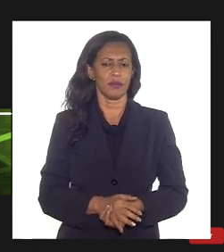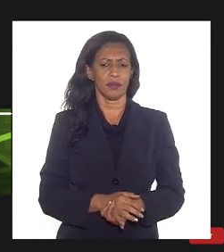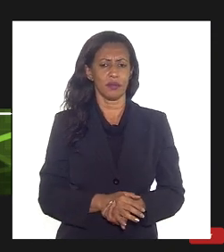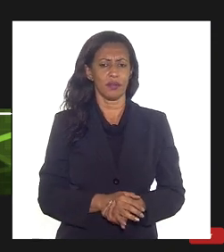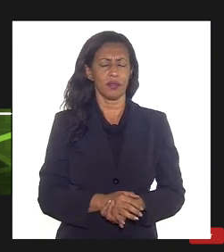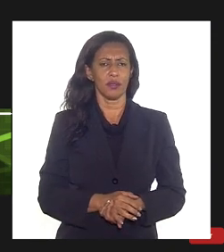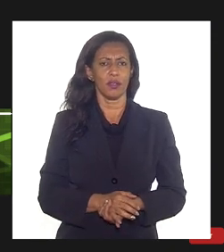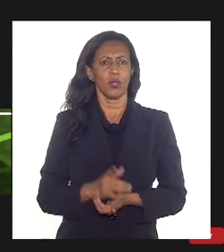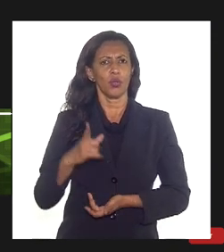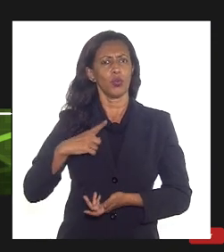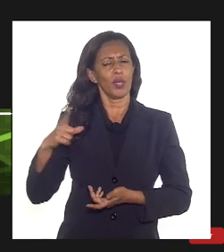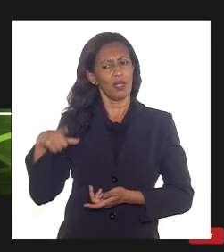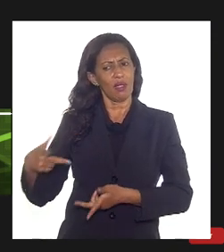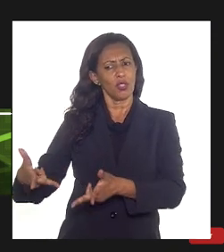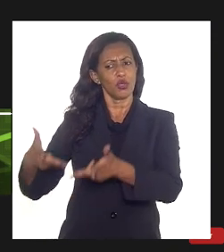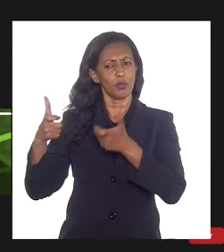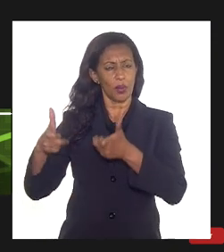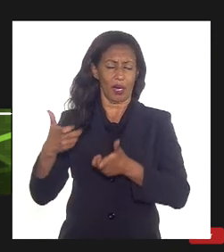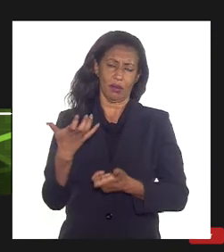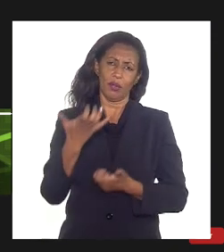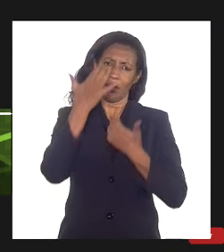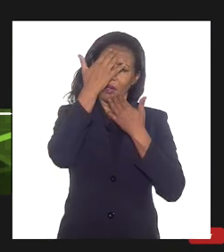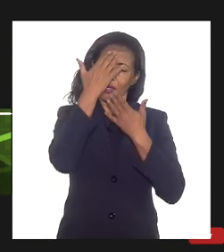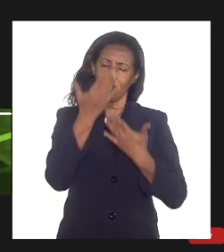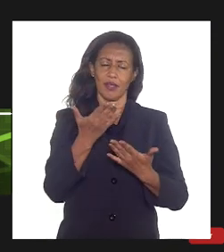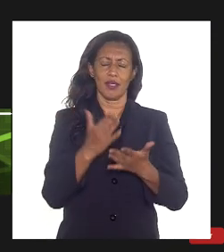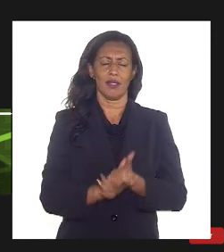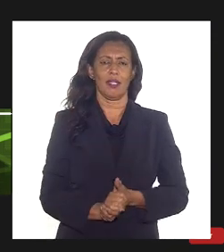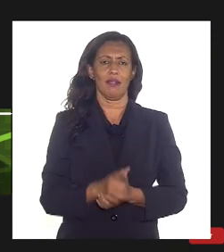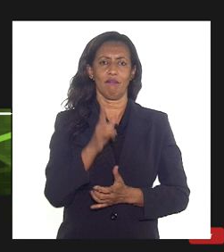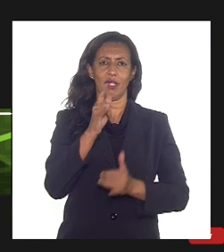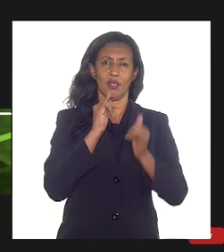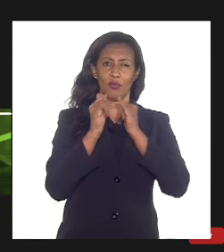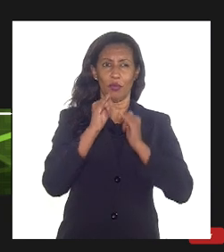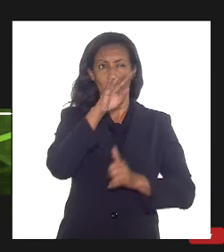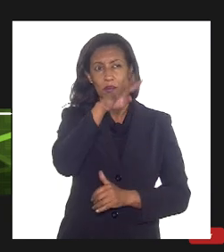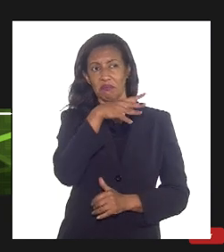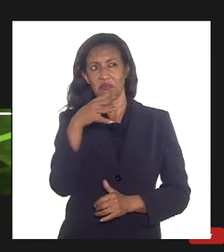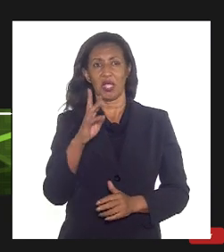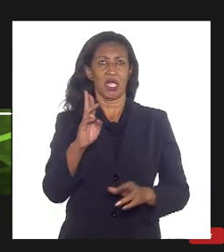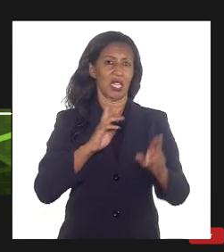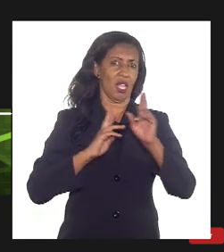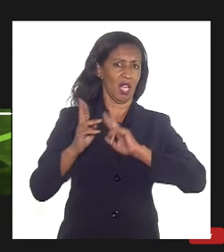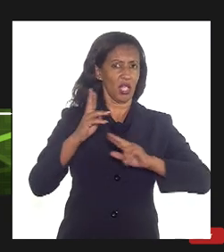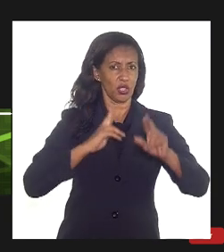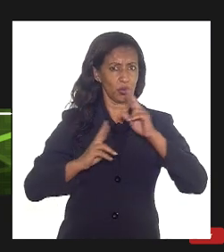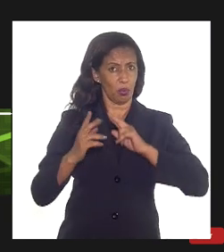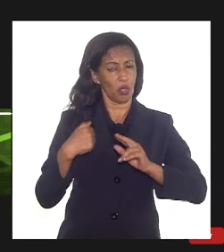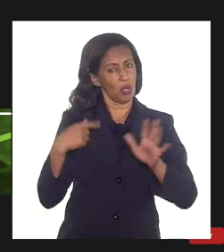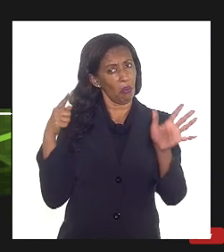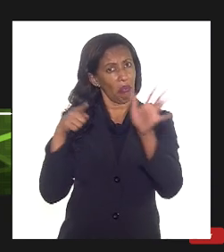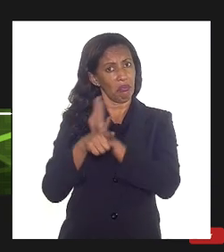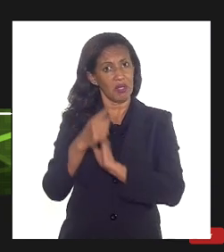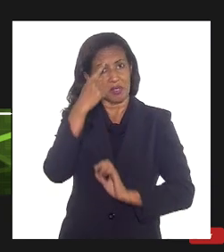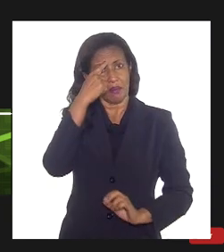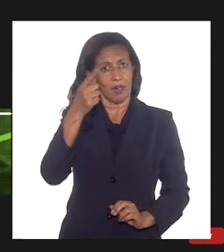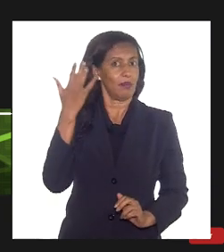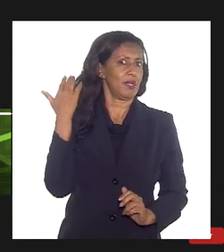existente aqui explorada eu quero agradecer ao doutor Gadelha para essas informações em resposta à questão que fez na semana passada